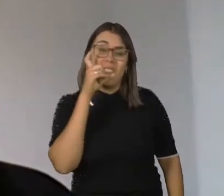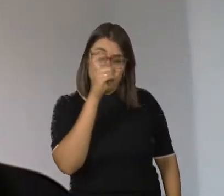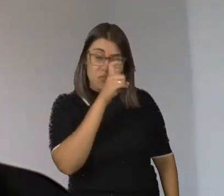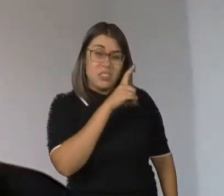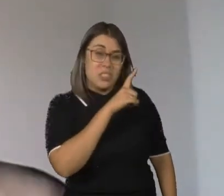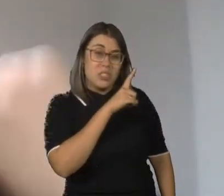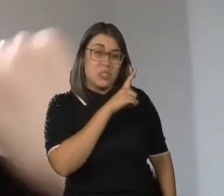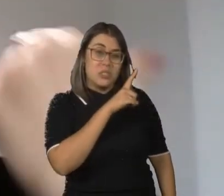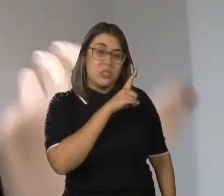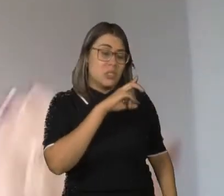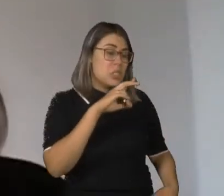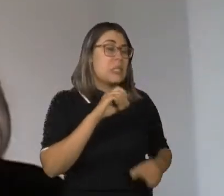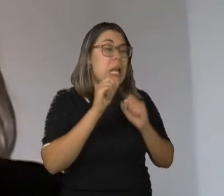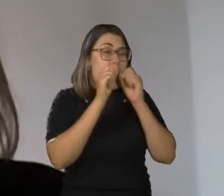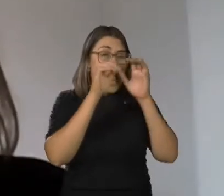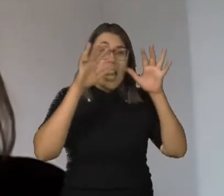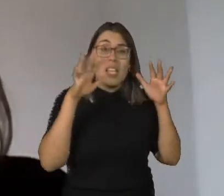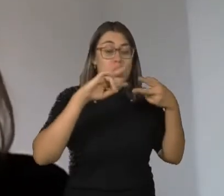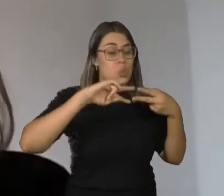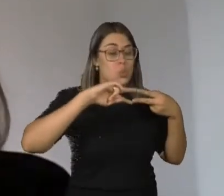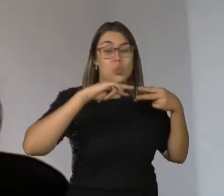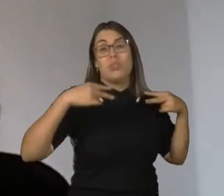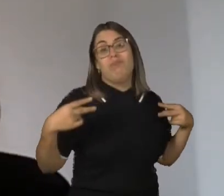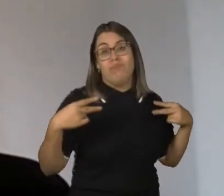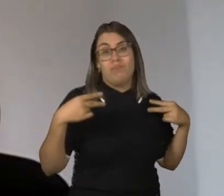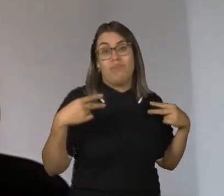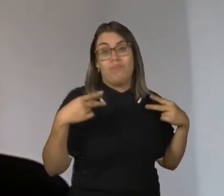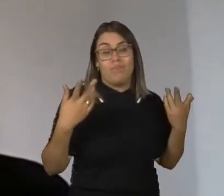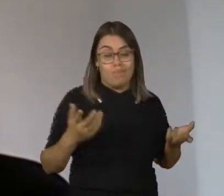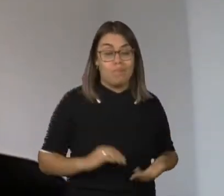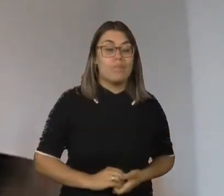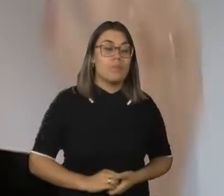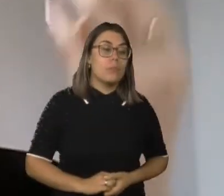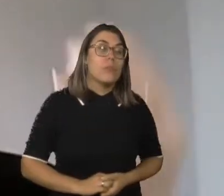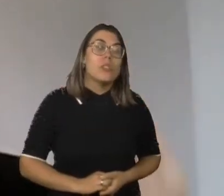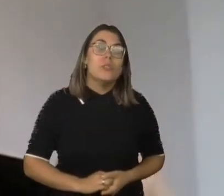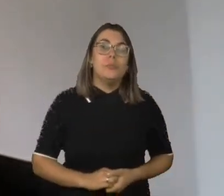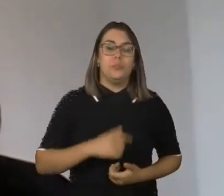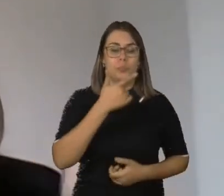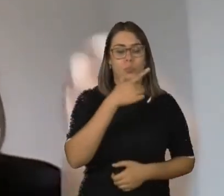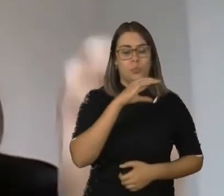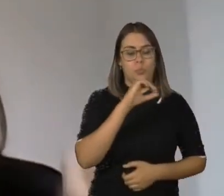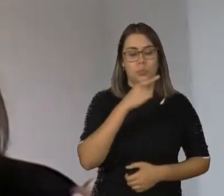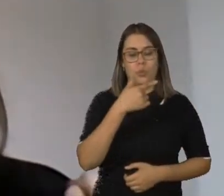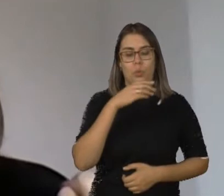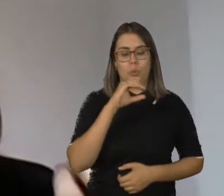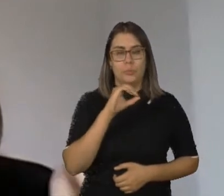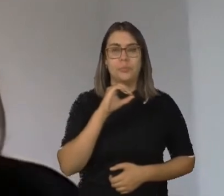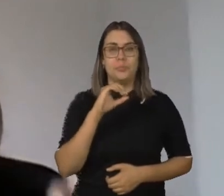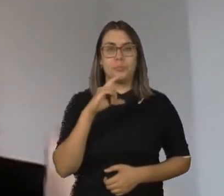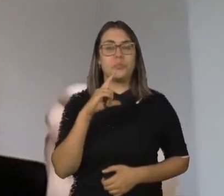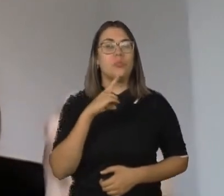termos clareza a respeito dessas relações. Em 2020, agora, nós